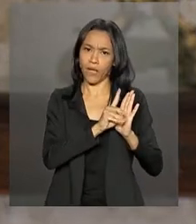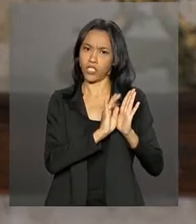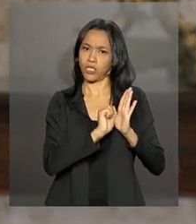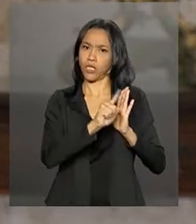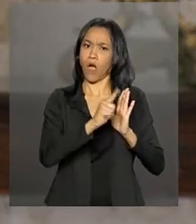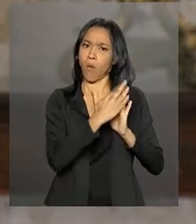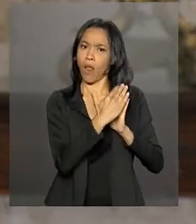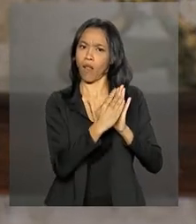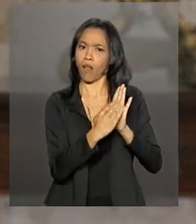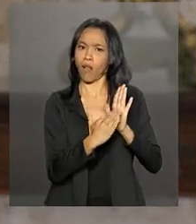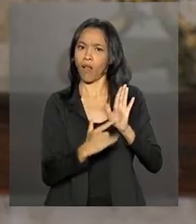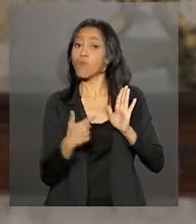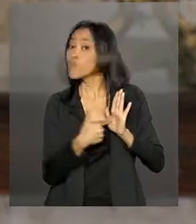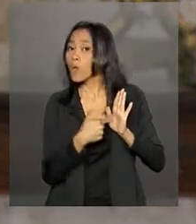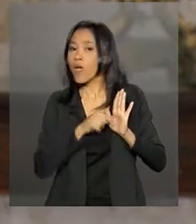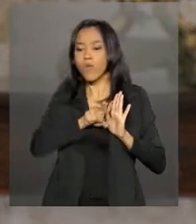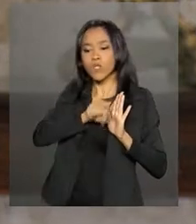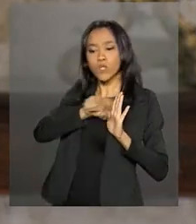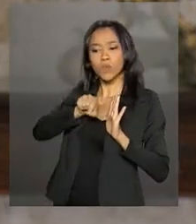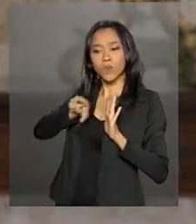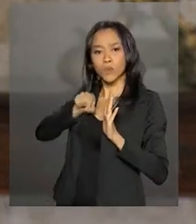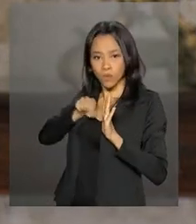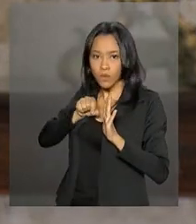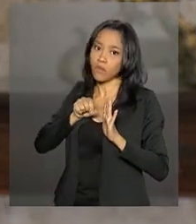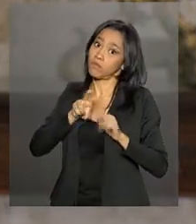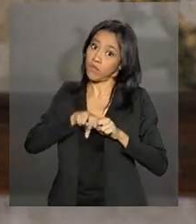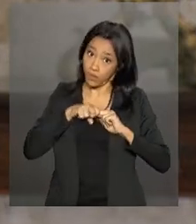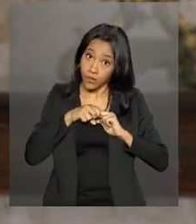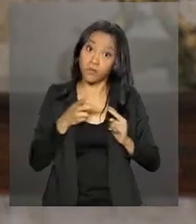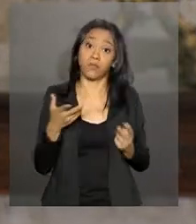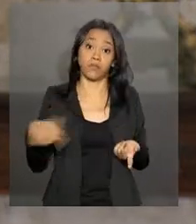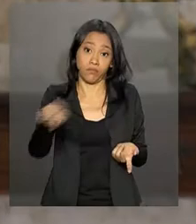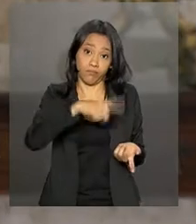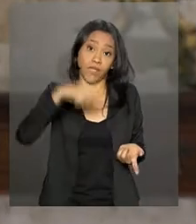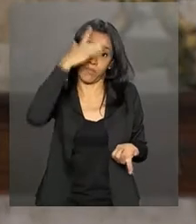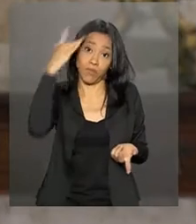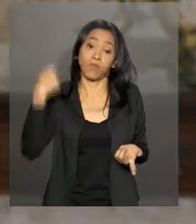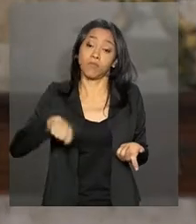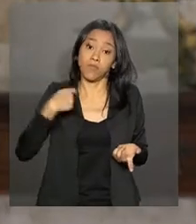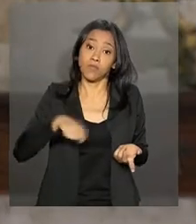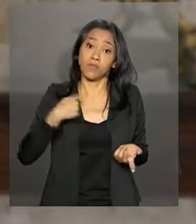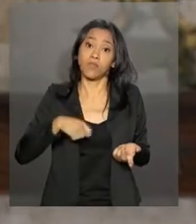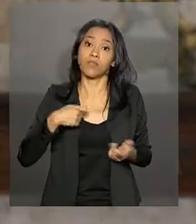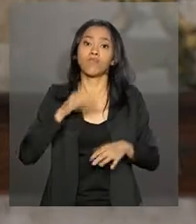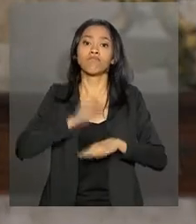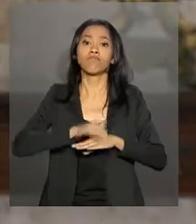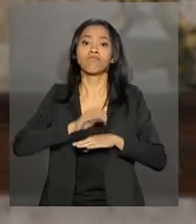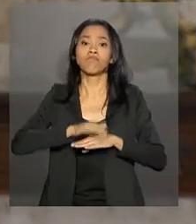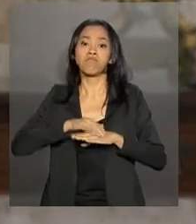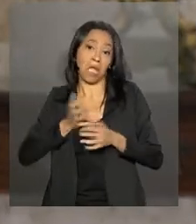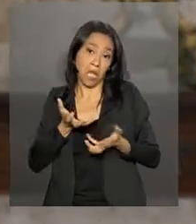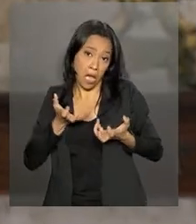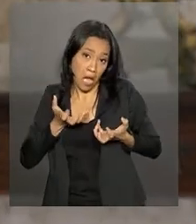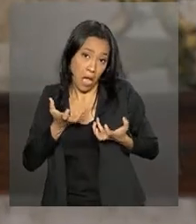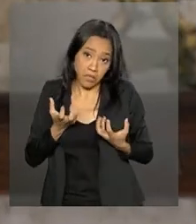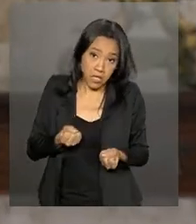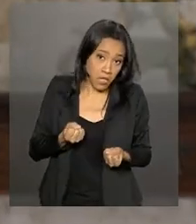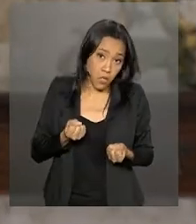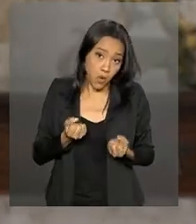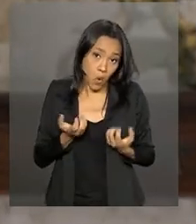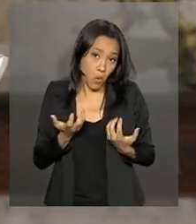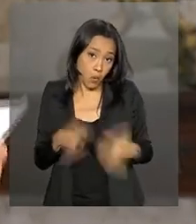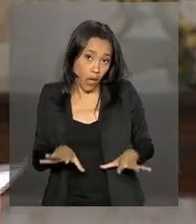Médicos é uma seleção, e por isso os participantes têm autonomia para assumir ou não a vaga